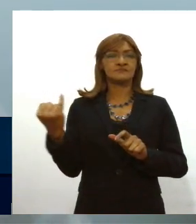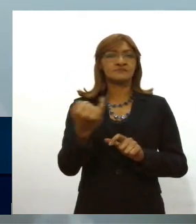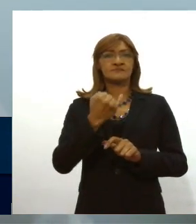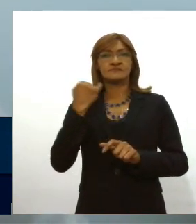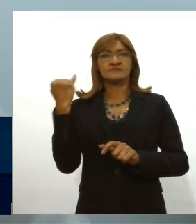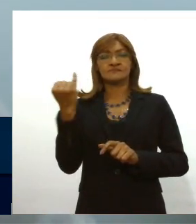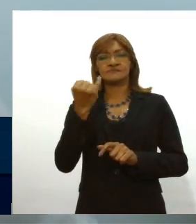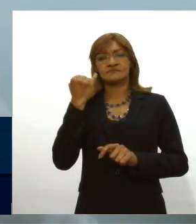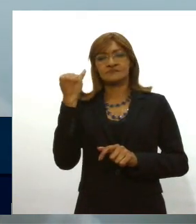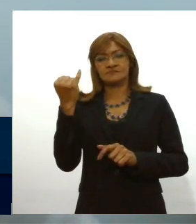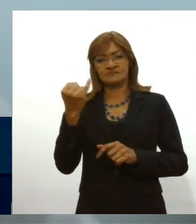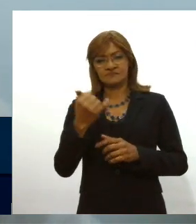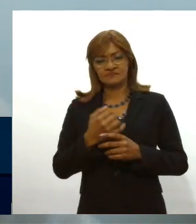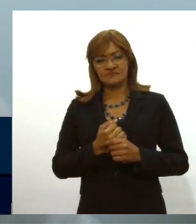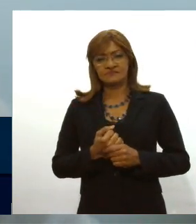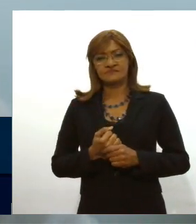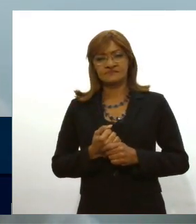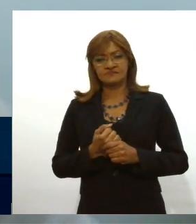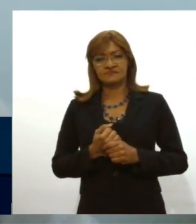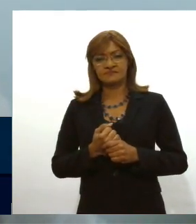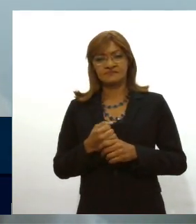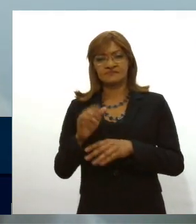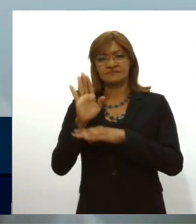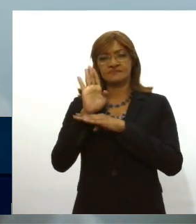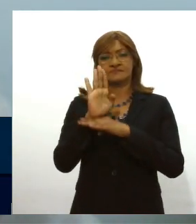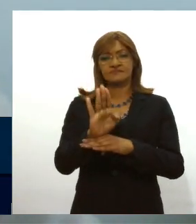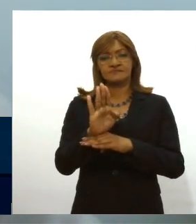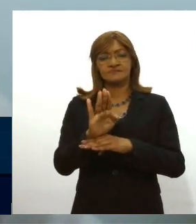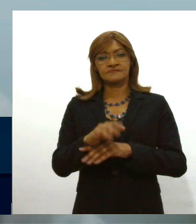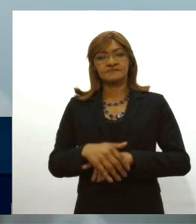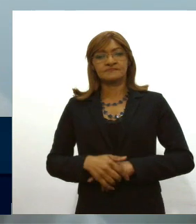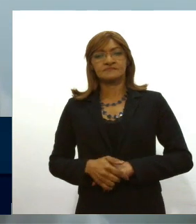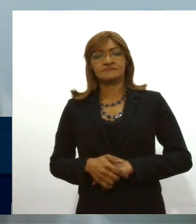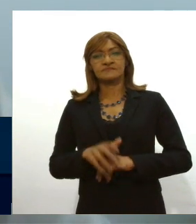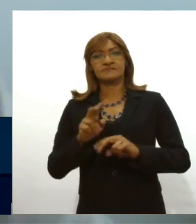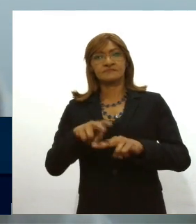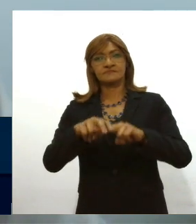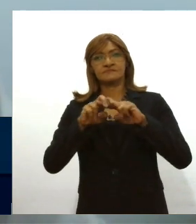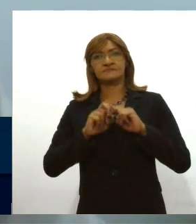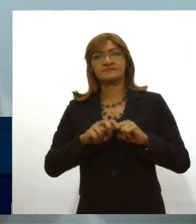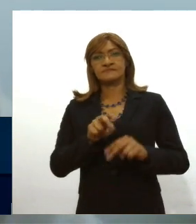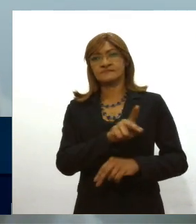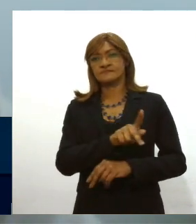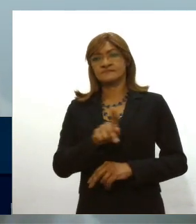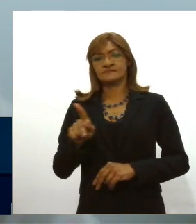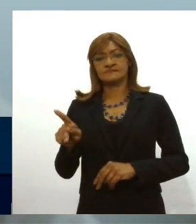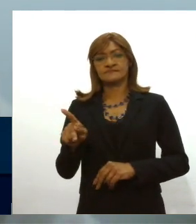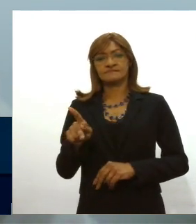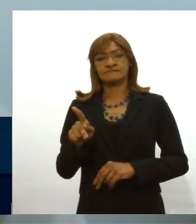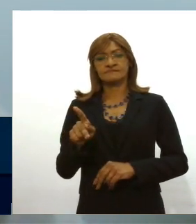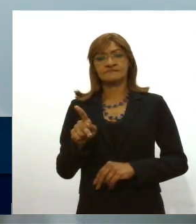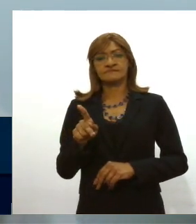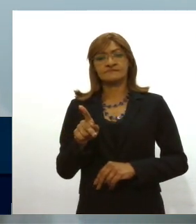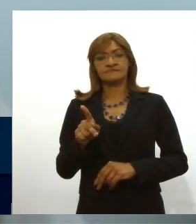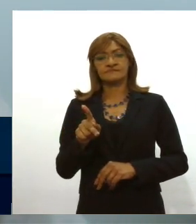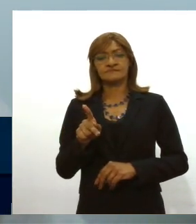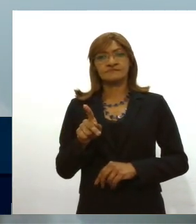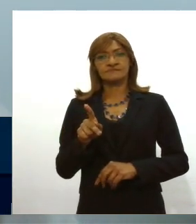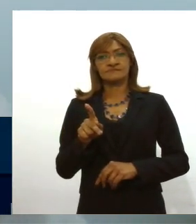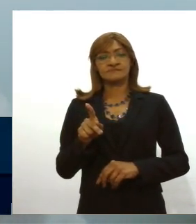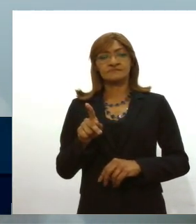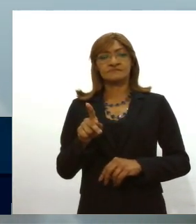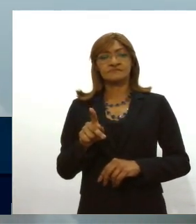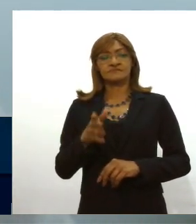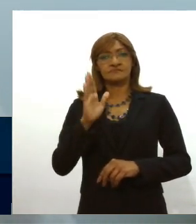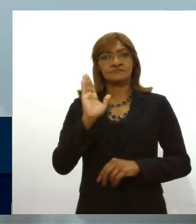bastante acentuado que vai ajudar muito por isso presidente eu acho que com esse